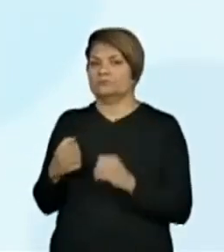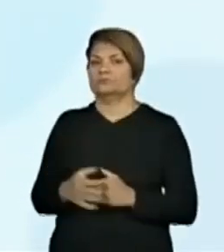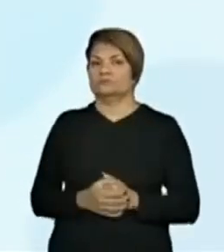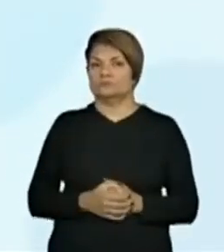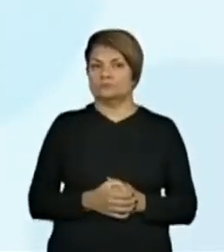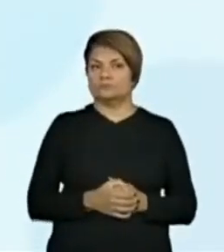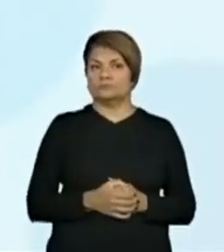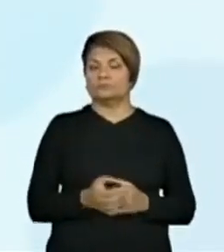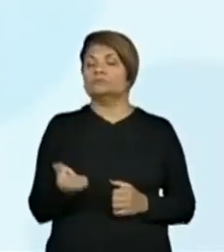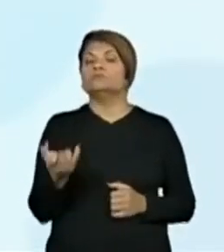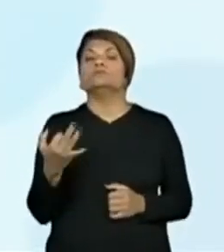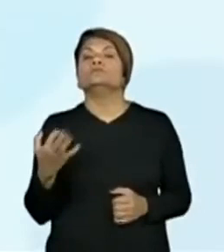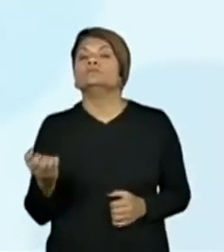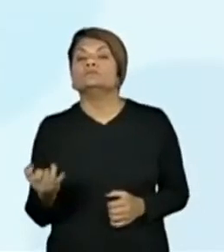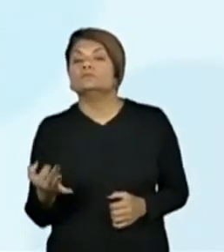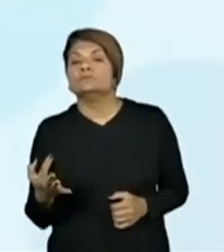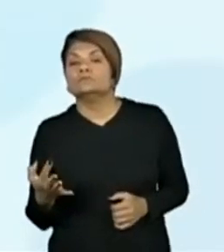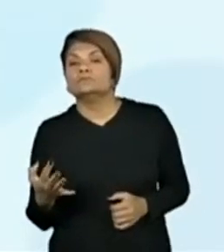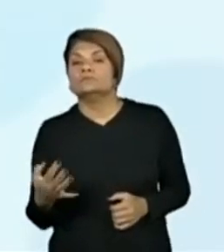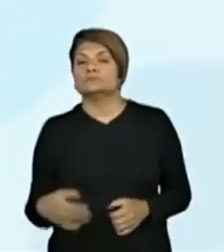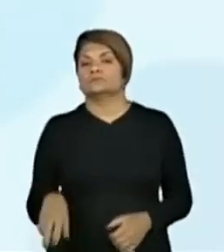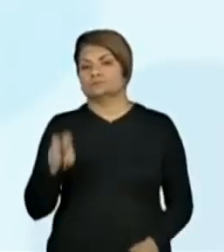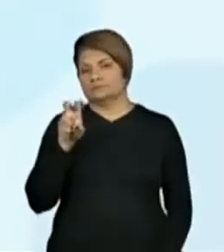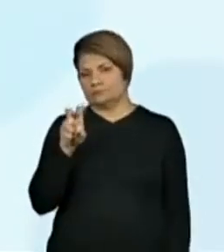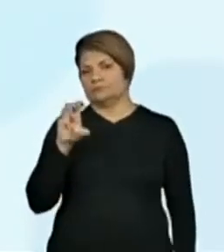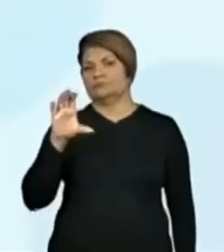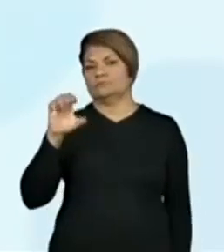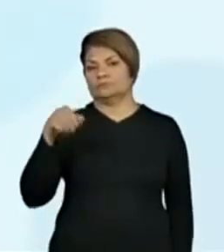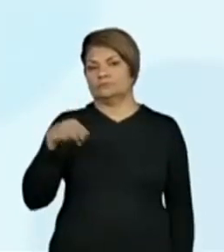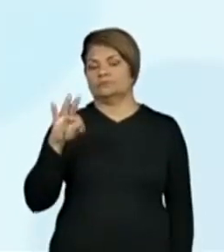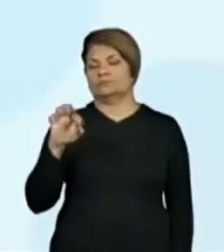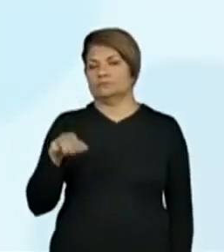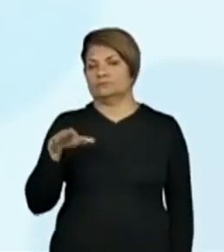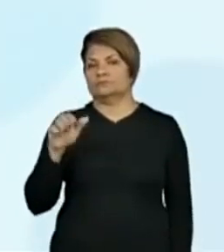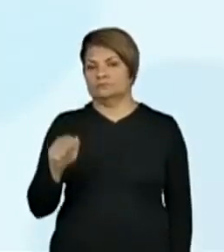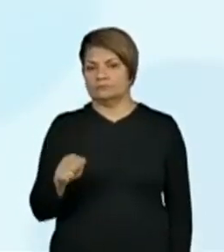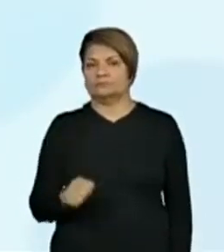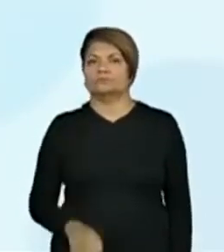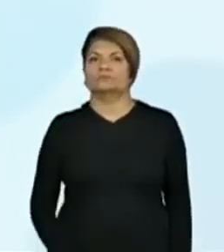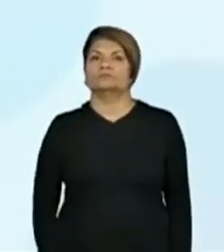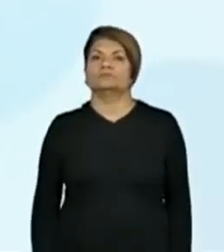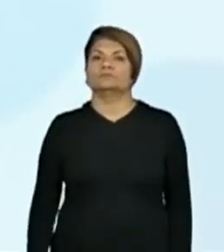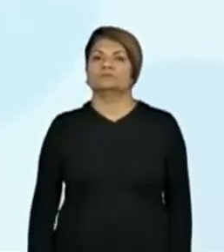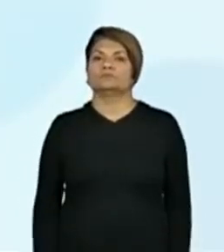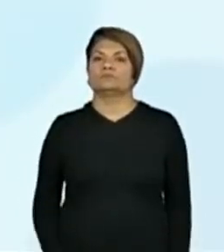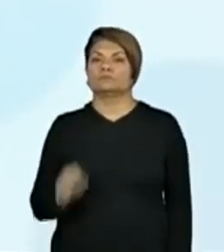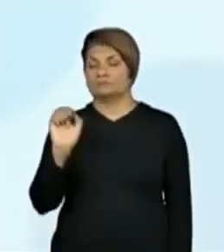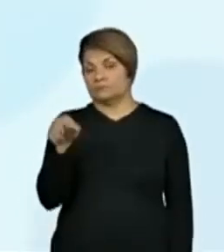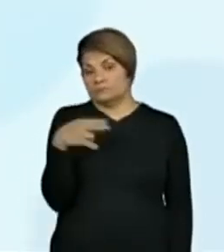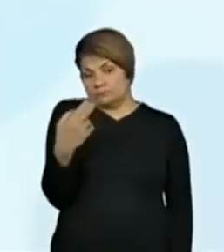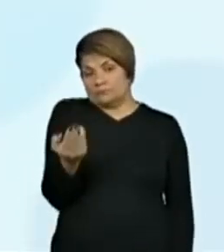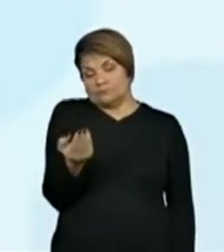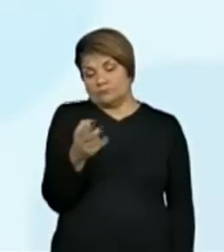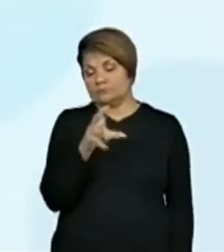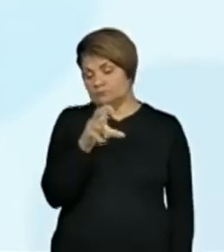Vale quanto, pessoal? 5 centenas. 5 centenas ou 500